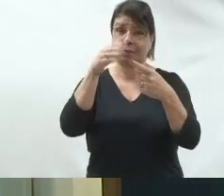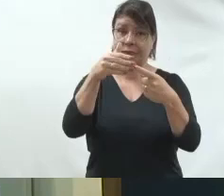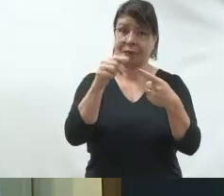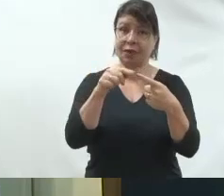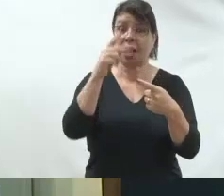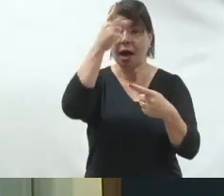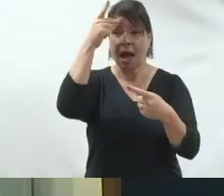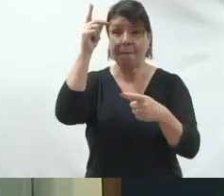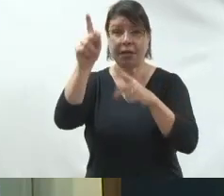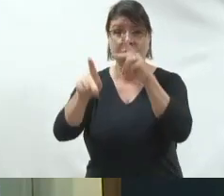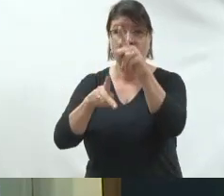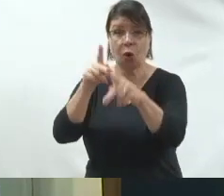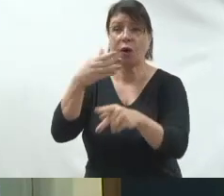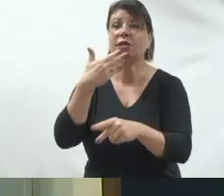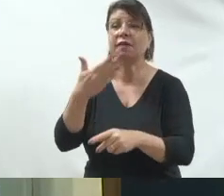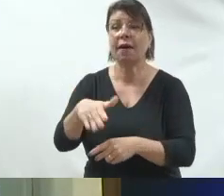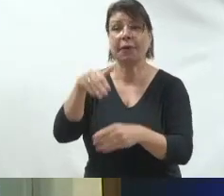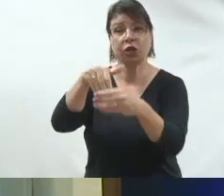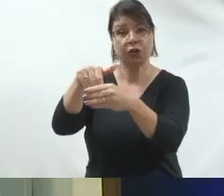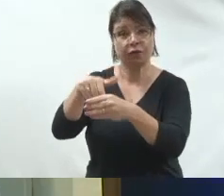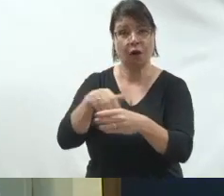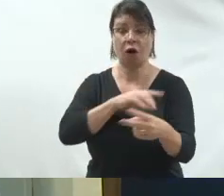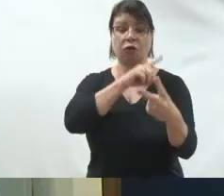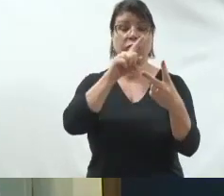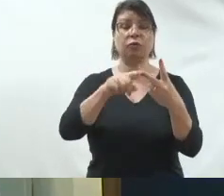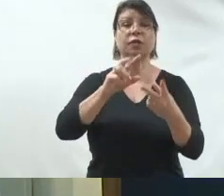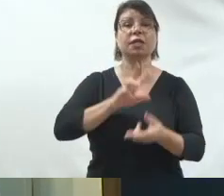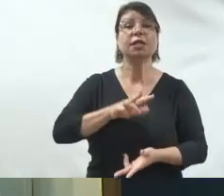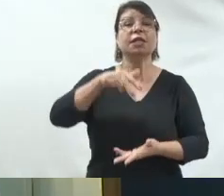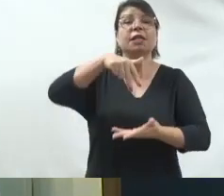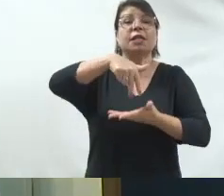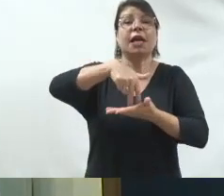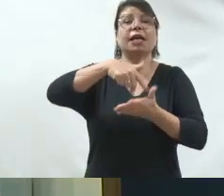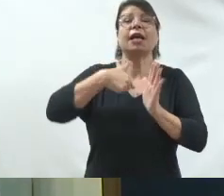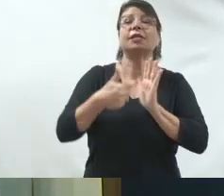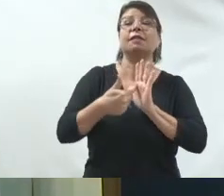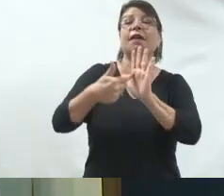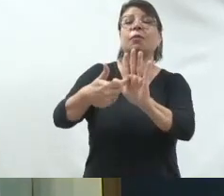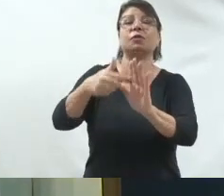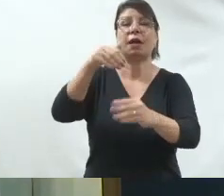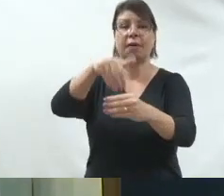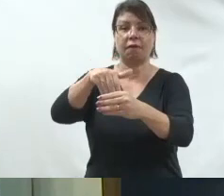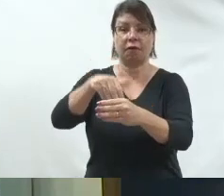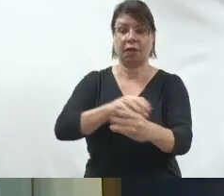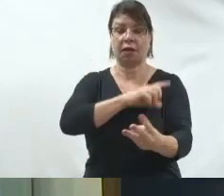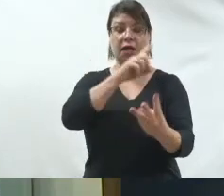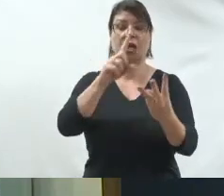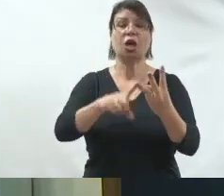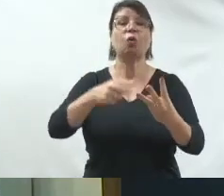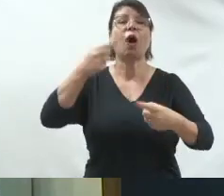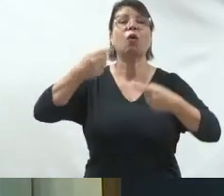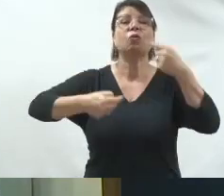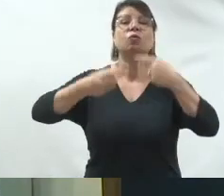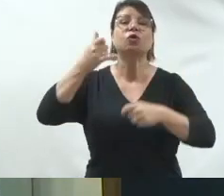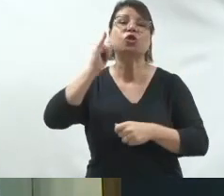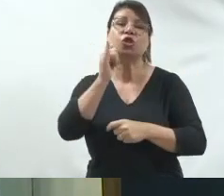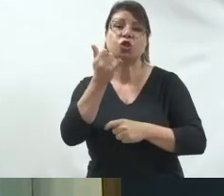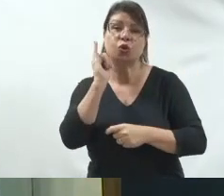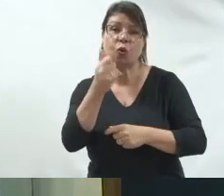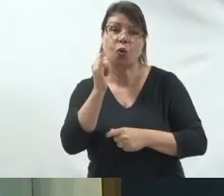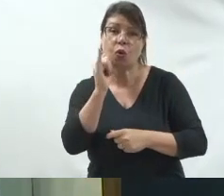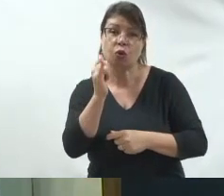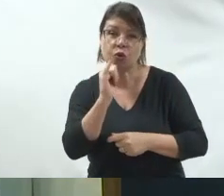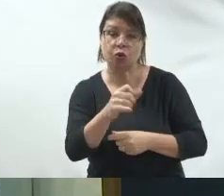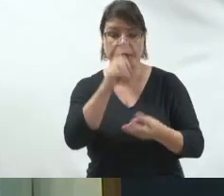eleitorado que você vai pedir voto? Qual é o candidato que você vai apresentar para esse eleitorado? Qual é o discurso que você vai colocar na boca